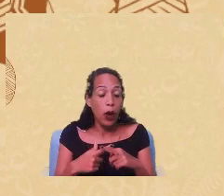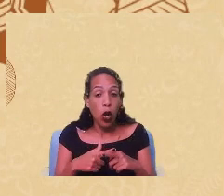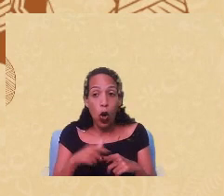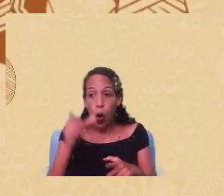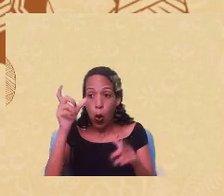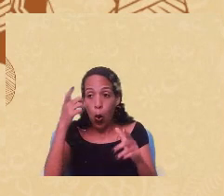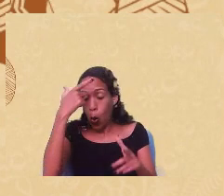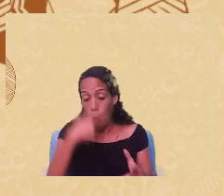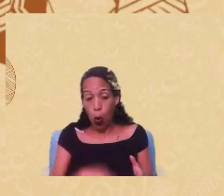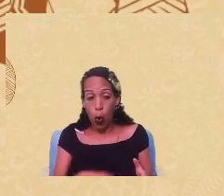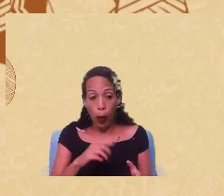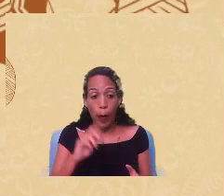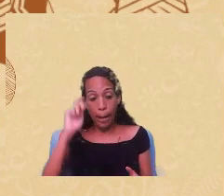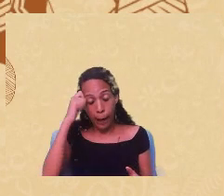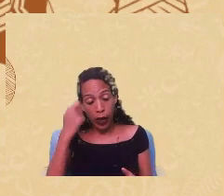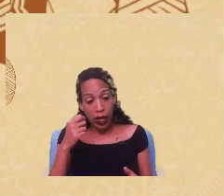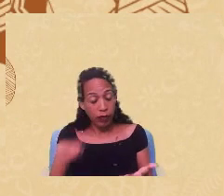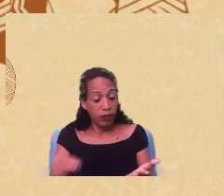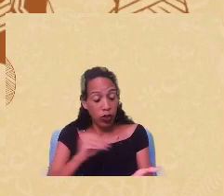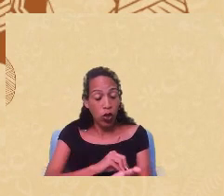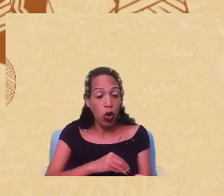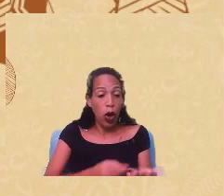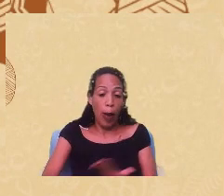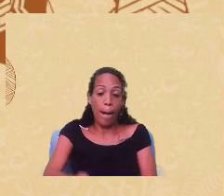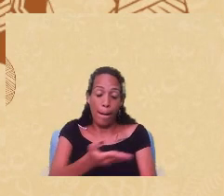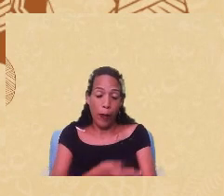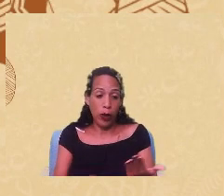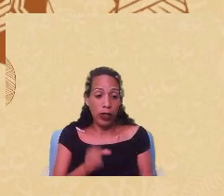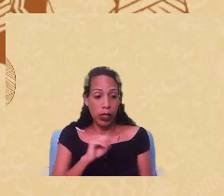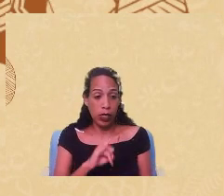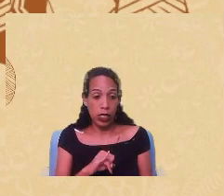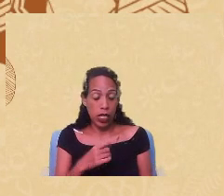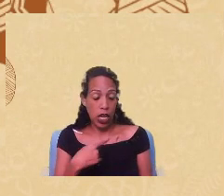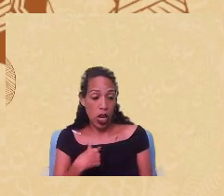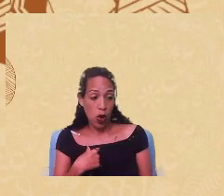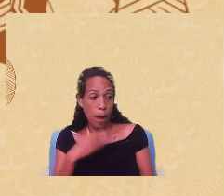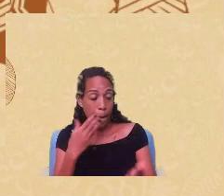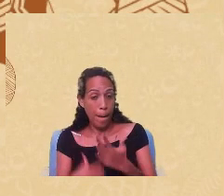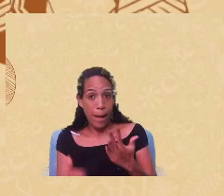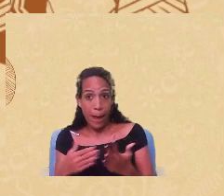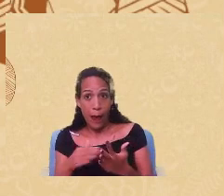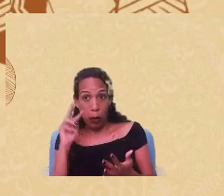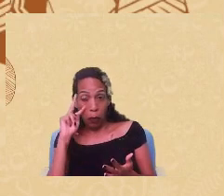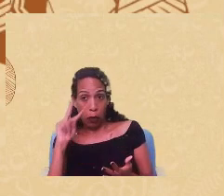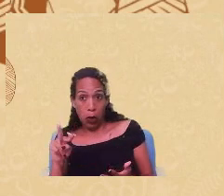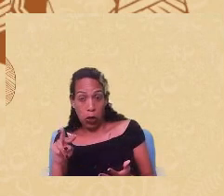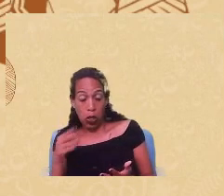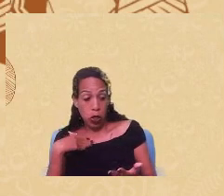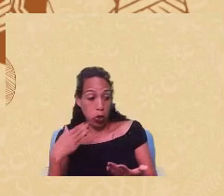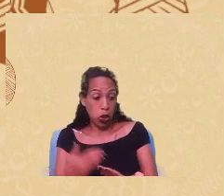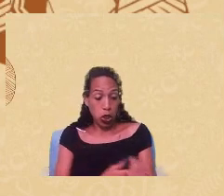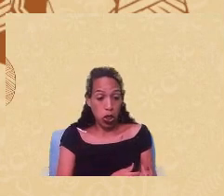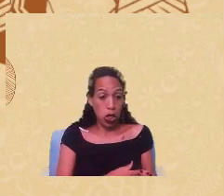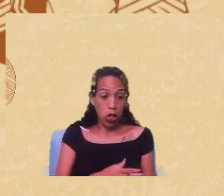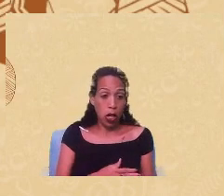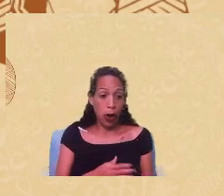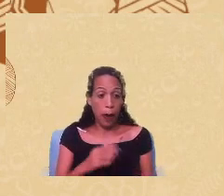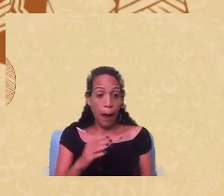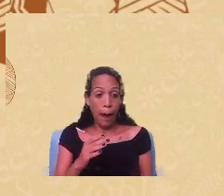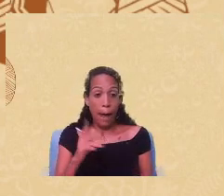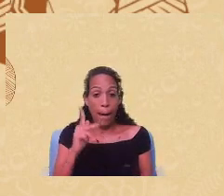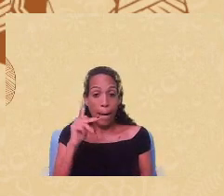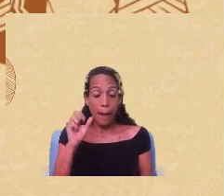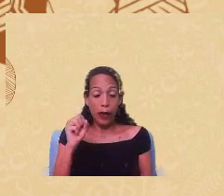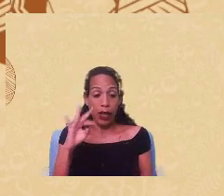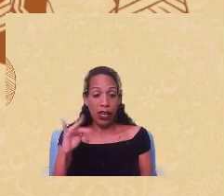impõe uma afecção diferente e muda o quadro se eu perco a atenção se eu tiro o psicanalista preto das instituições de